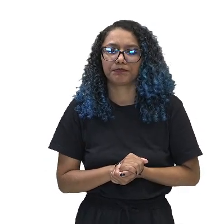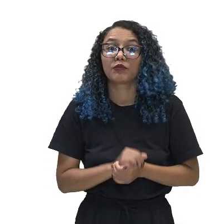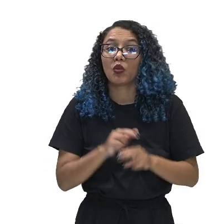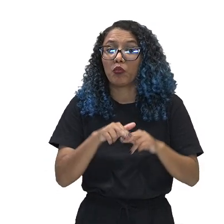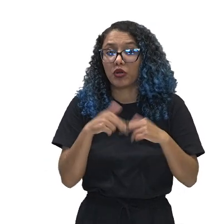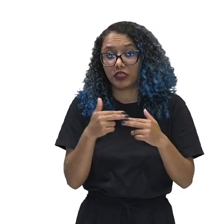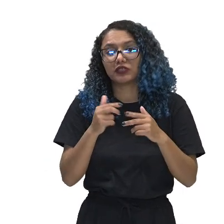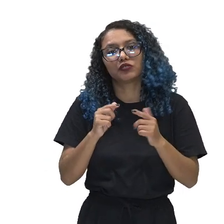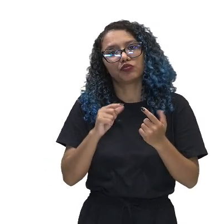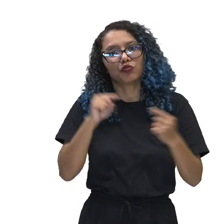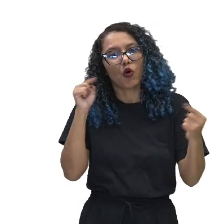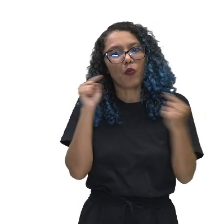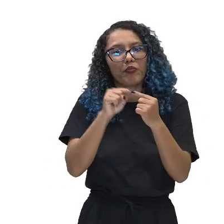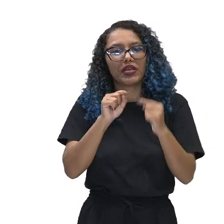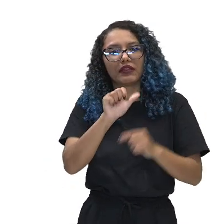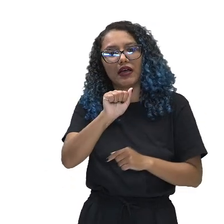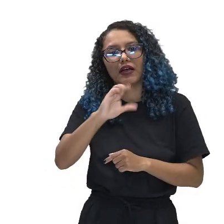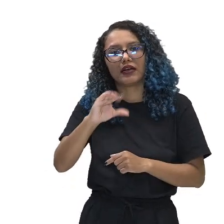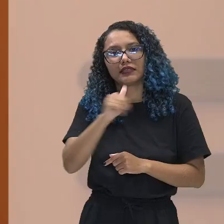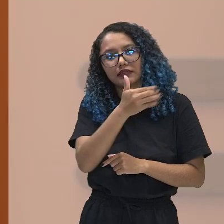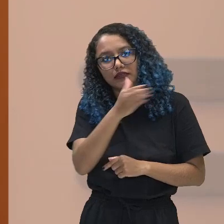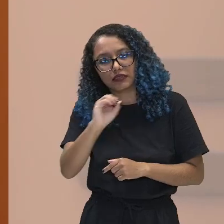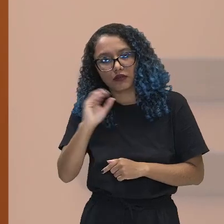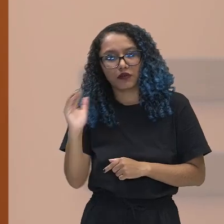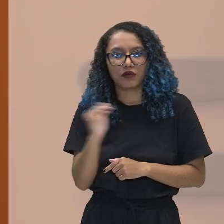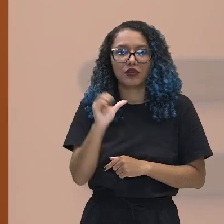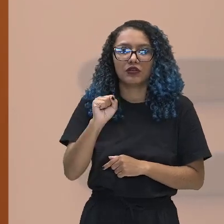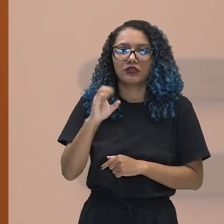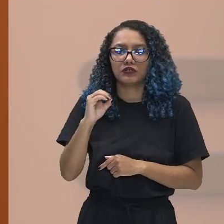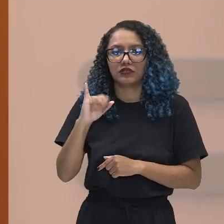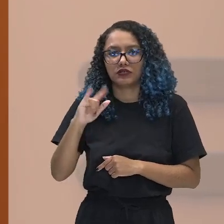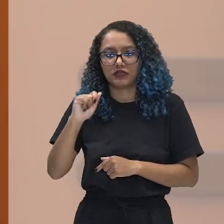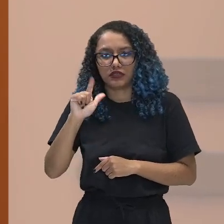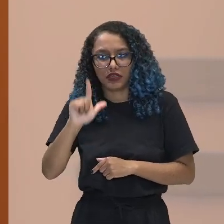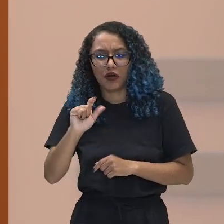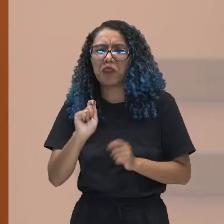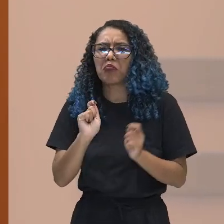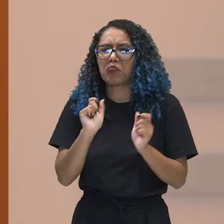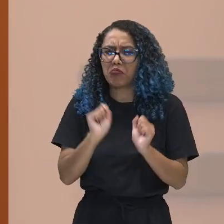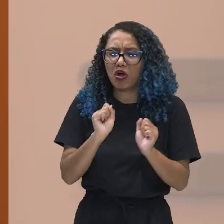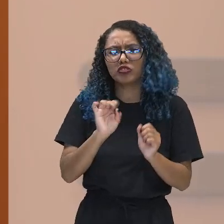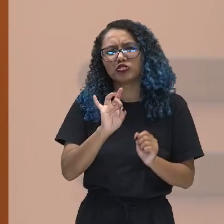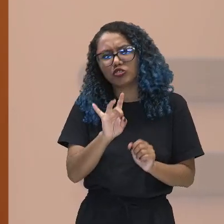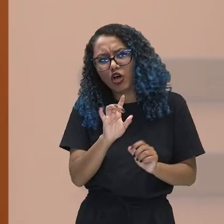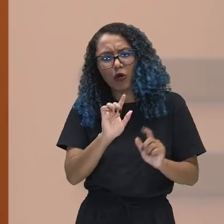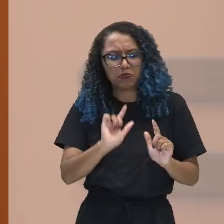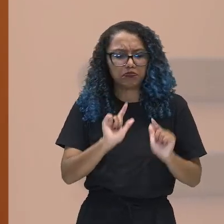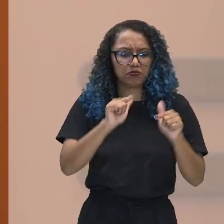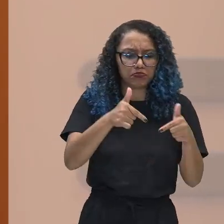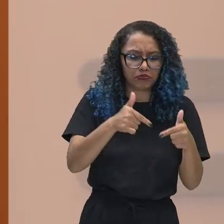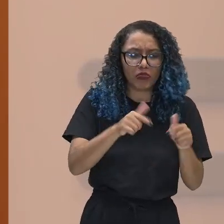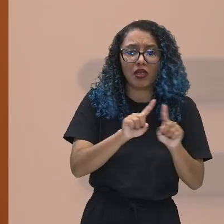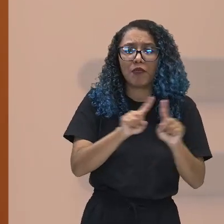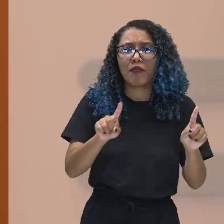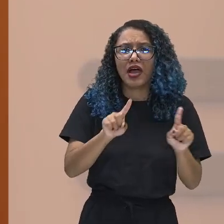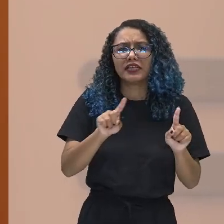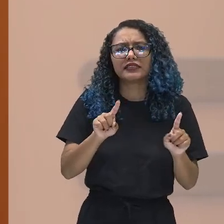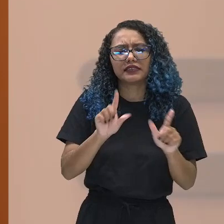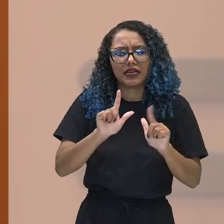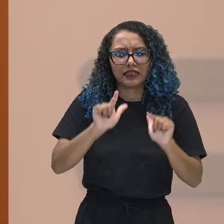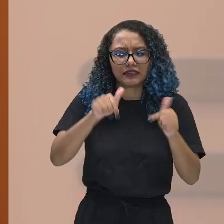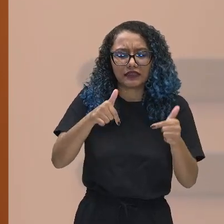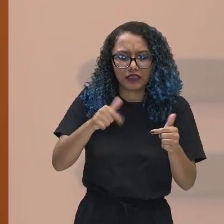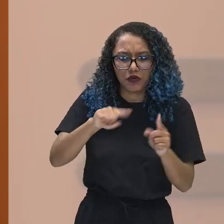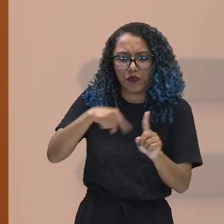social. Ela podia ser apenas uma ação. Eu posso sozinho ter uma ação. Mas quando é que ela é a ação social?